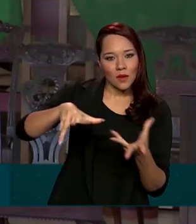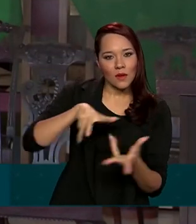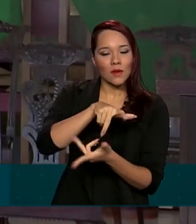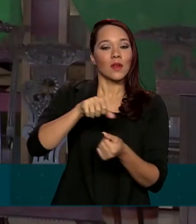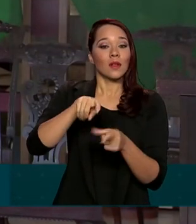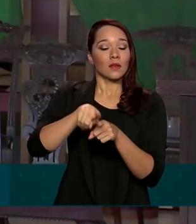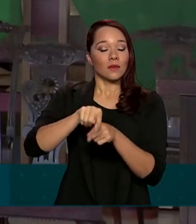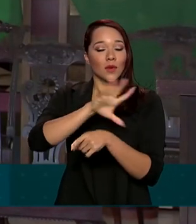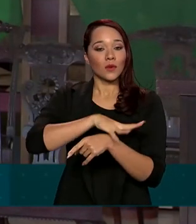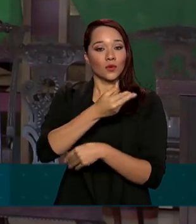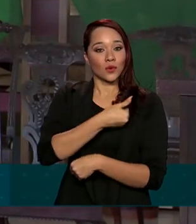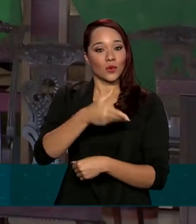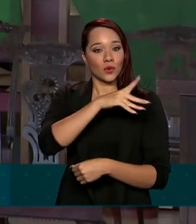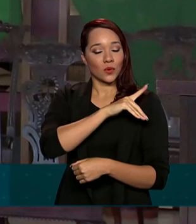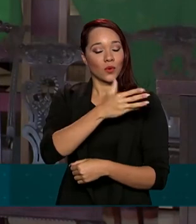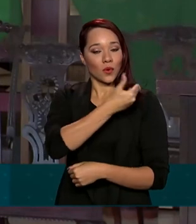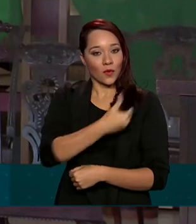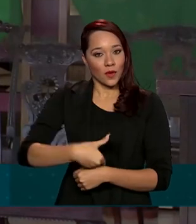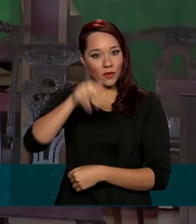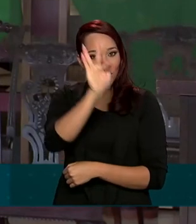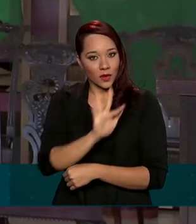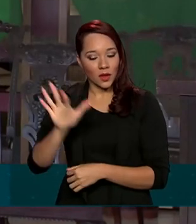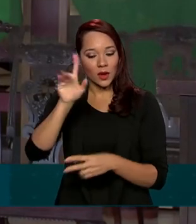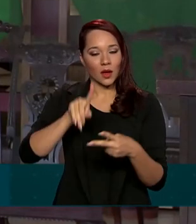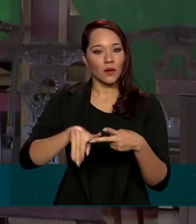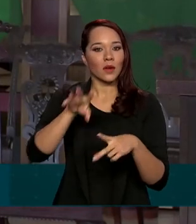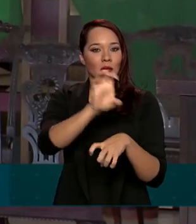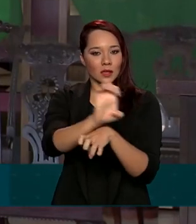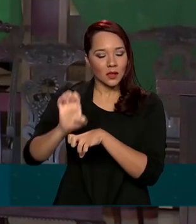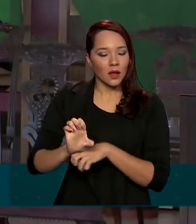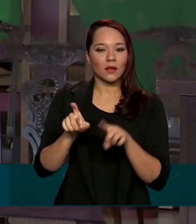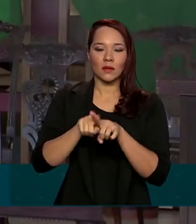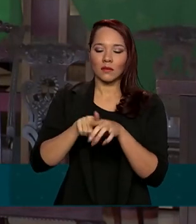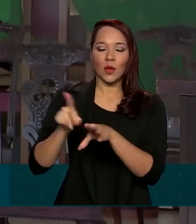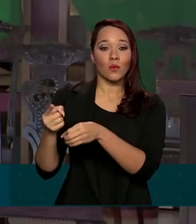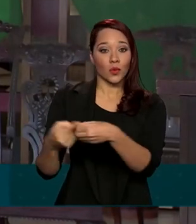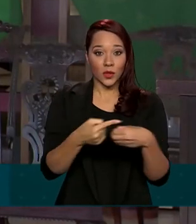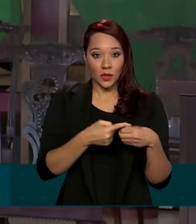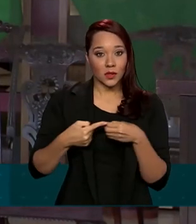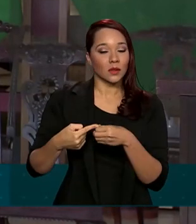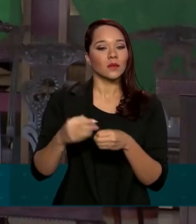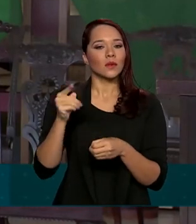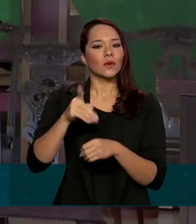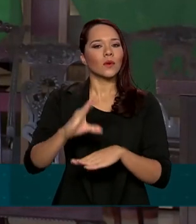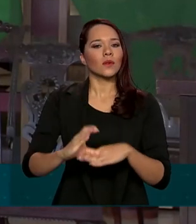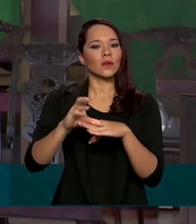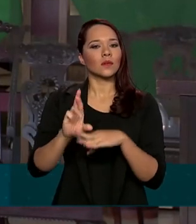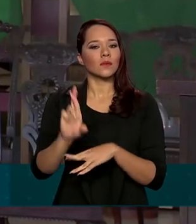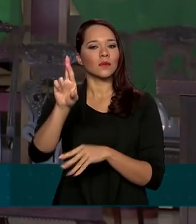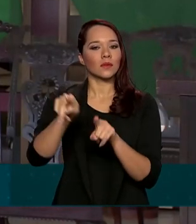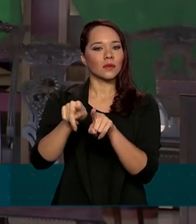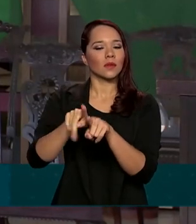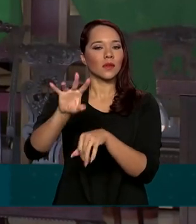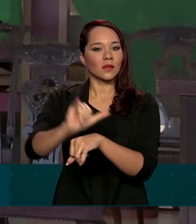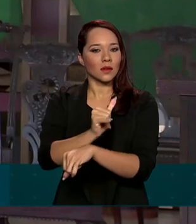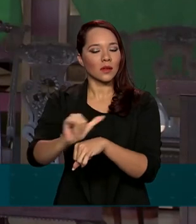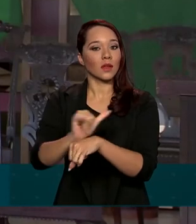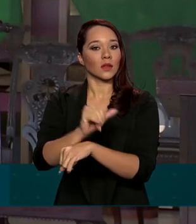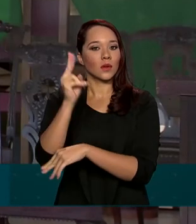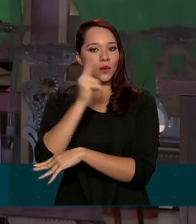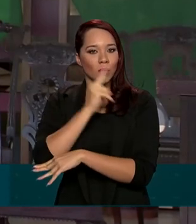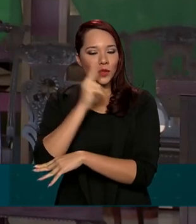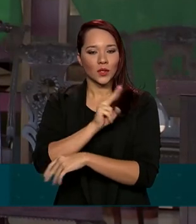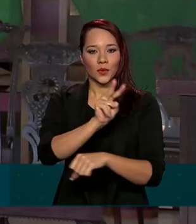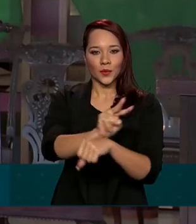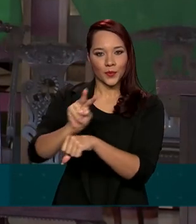integrando o governo federal, os governos estaduais e também os municipais. O Conselho é responsável também por tomar medidas emergenciais